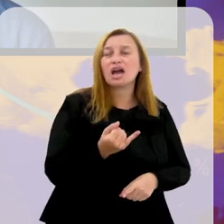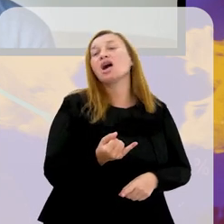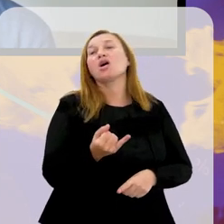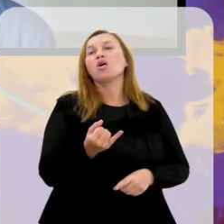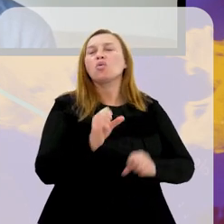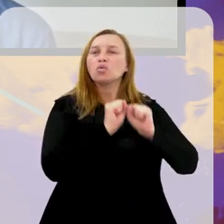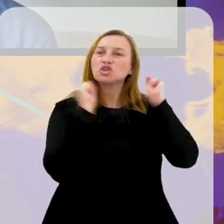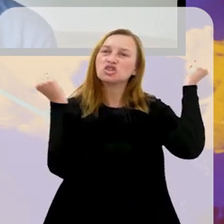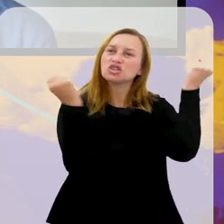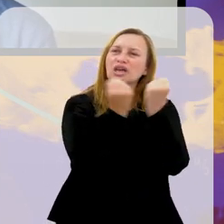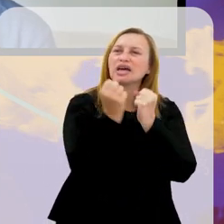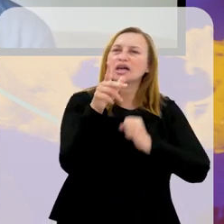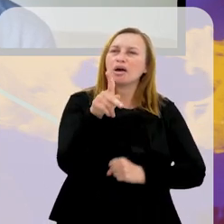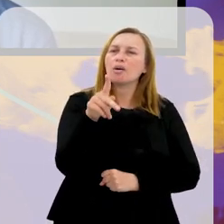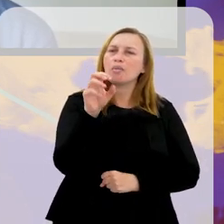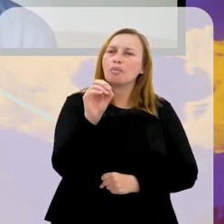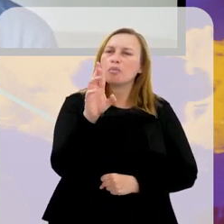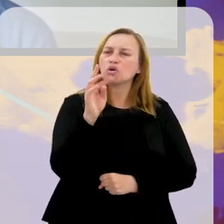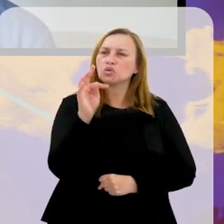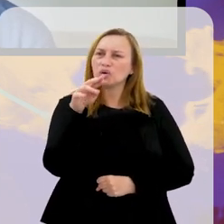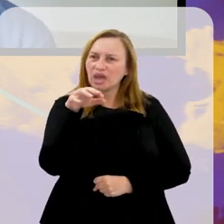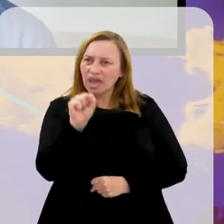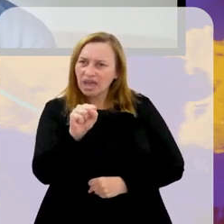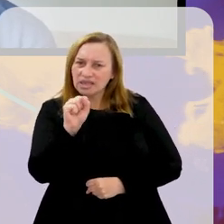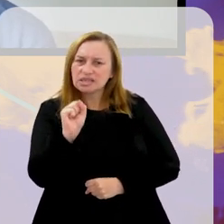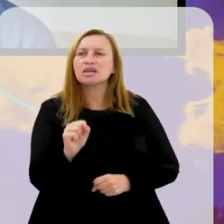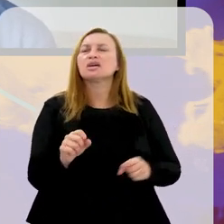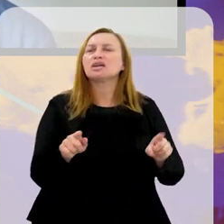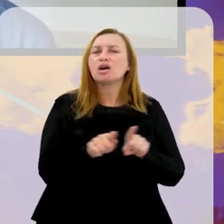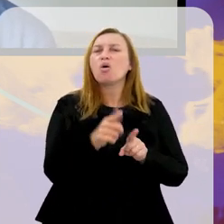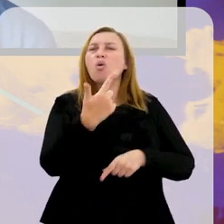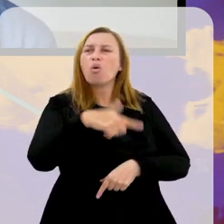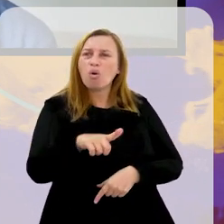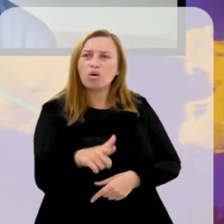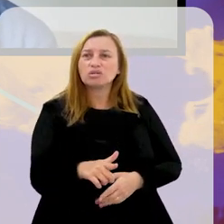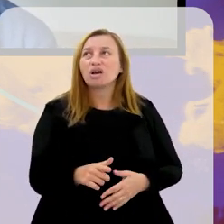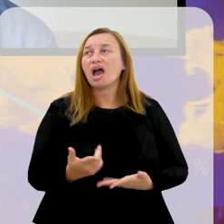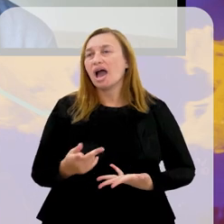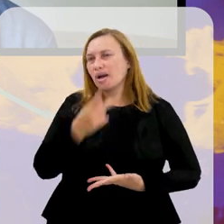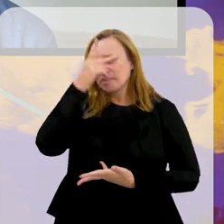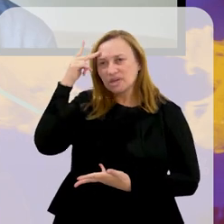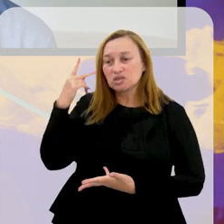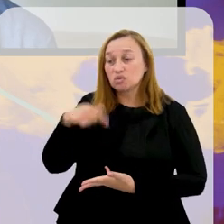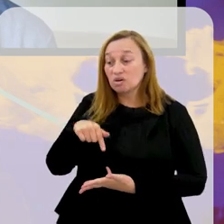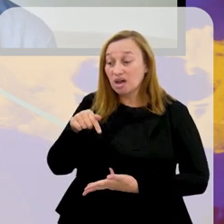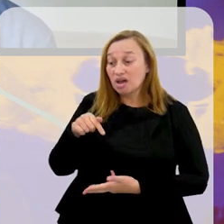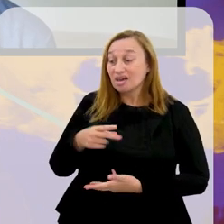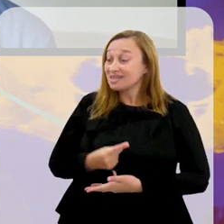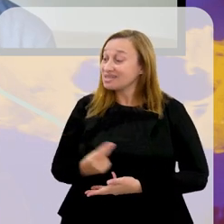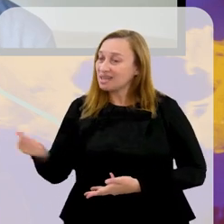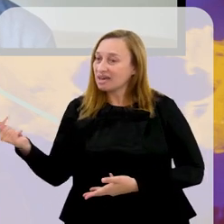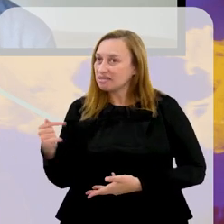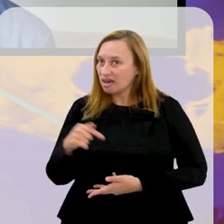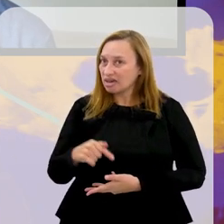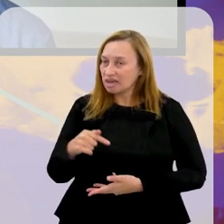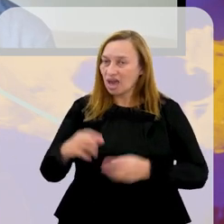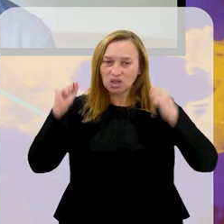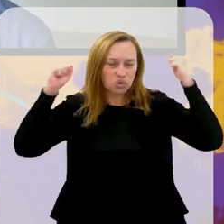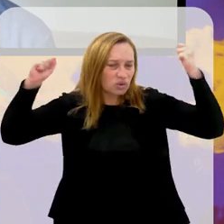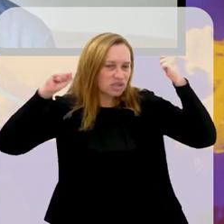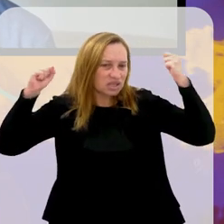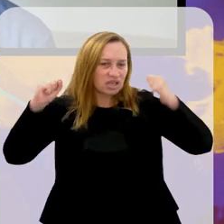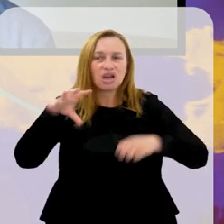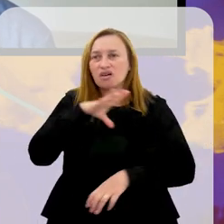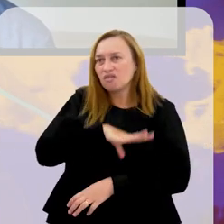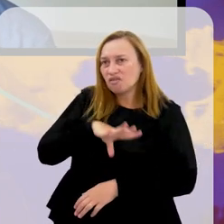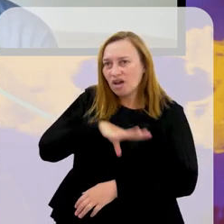e outros estádios que temos também como opção? Aí o sujeito sai daqui, onde a torcida é daqui,